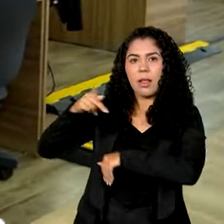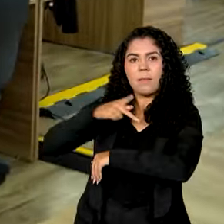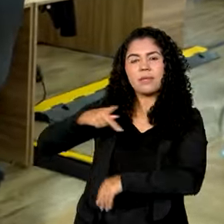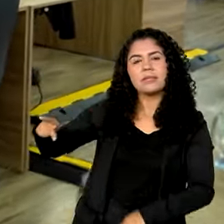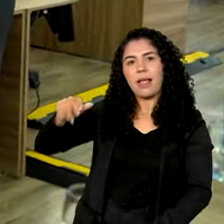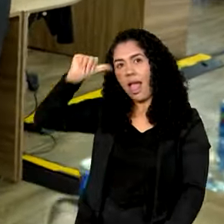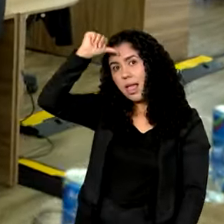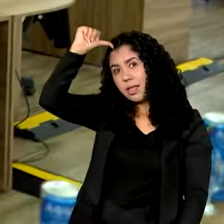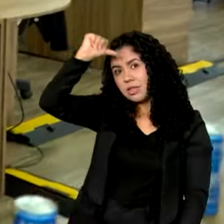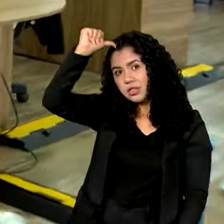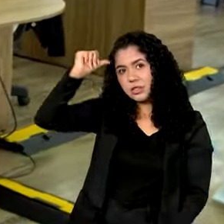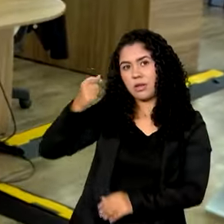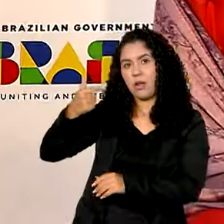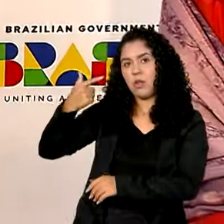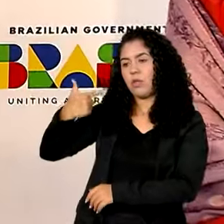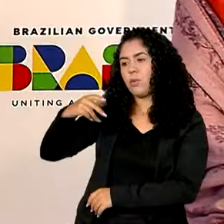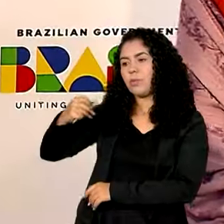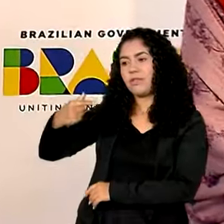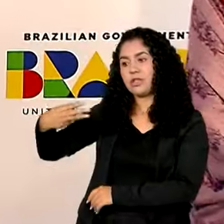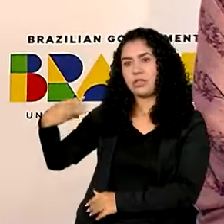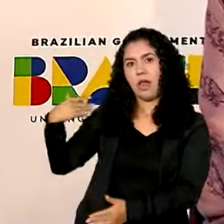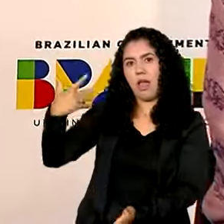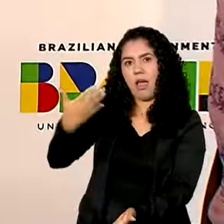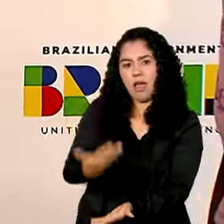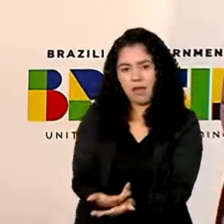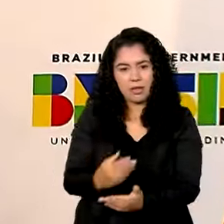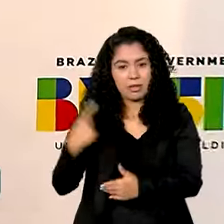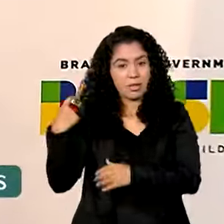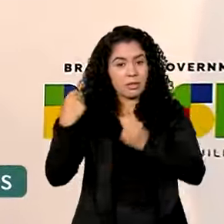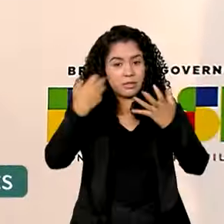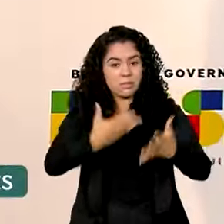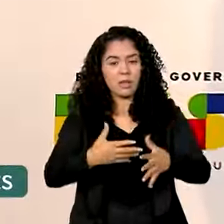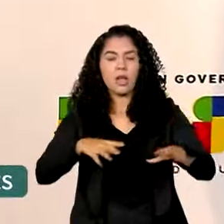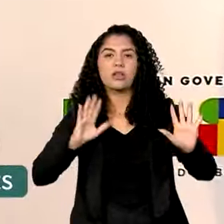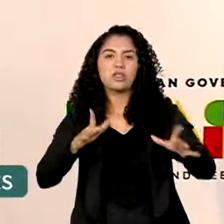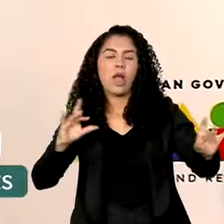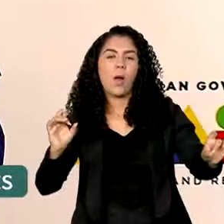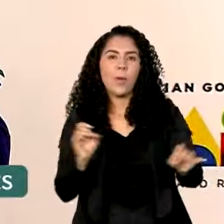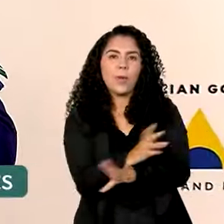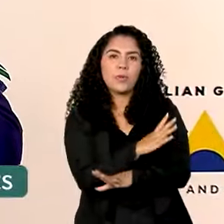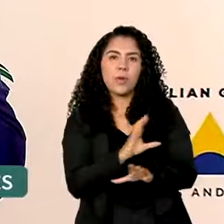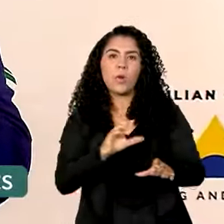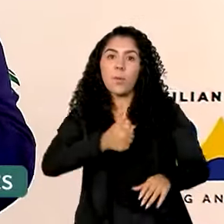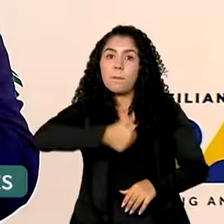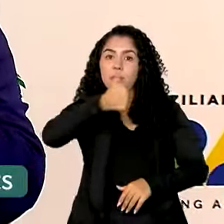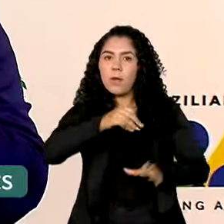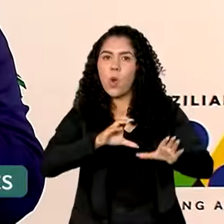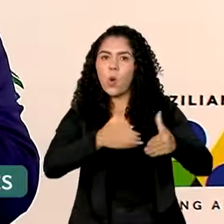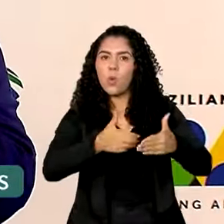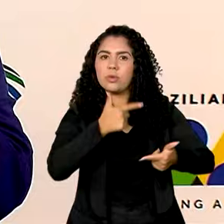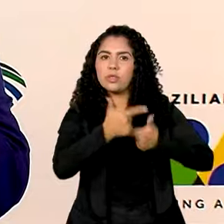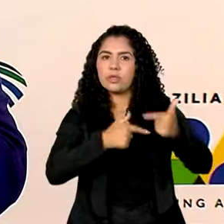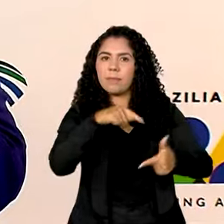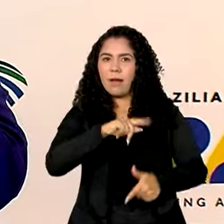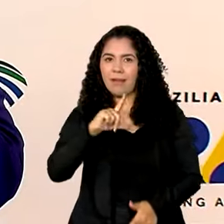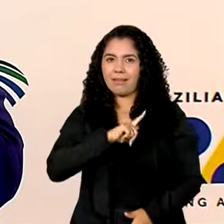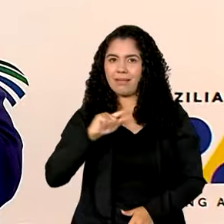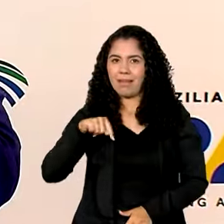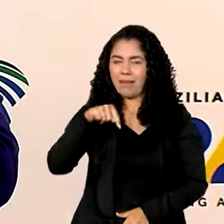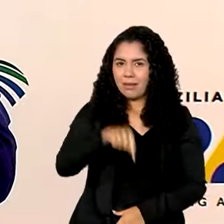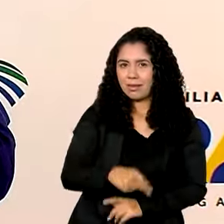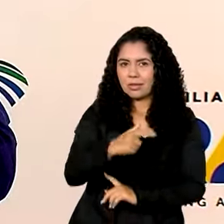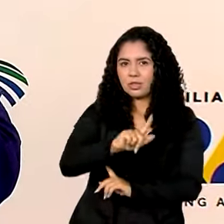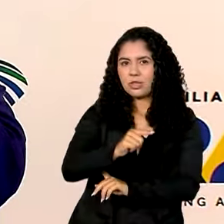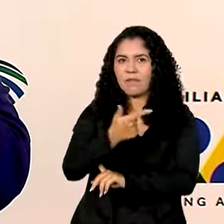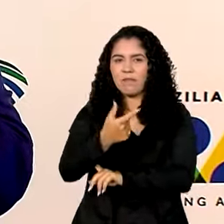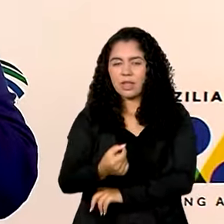em 2023. É a conclusão do primeiro grupo de trabalho que nós temos no G20, ao longo